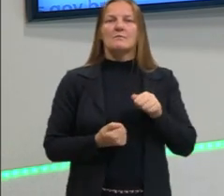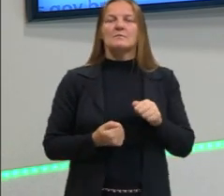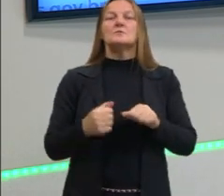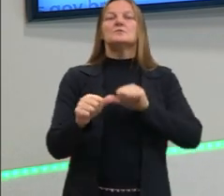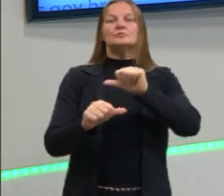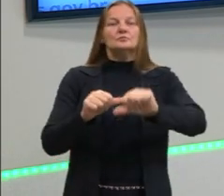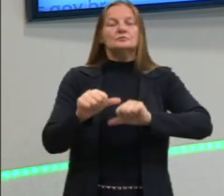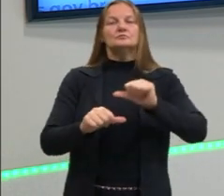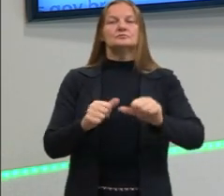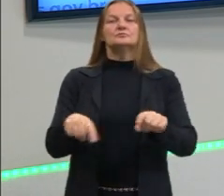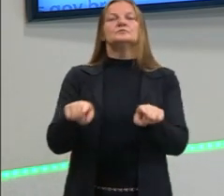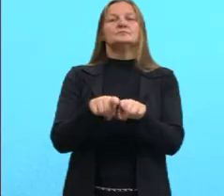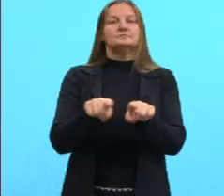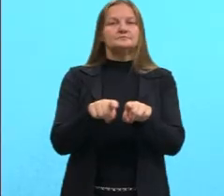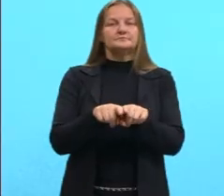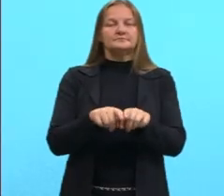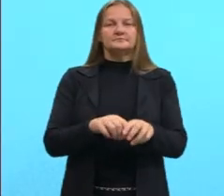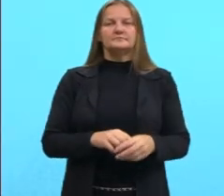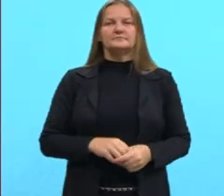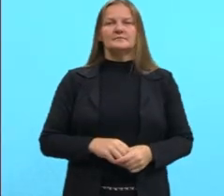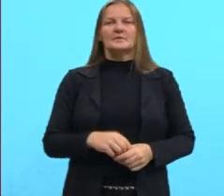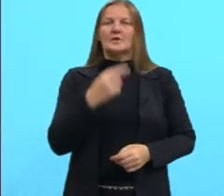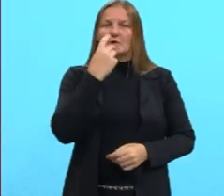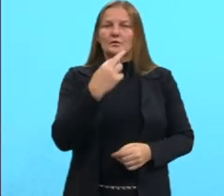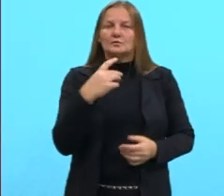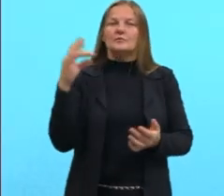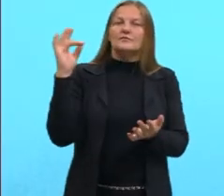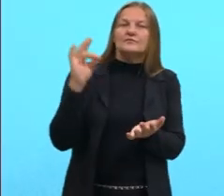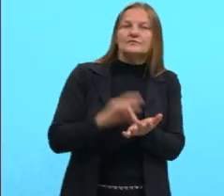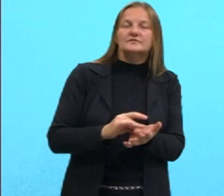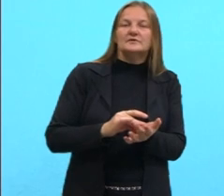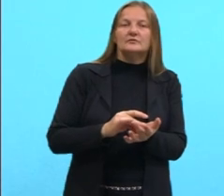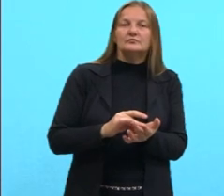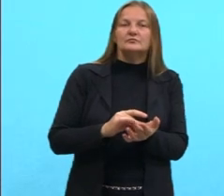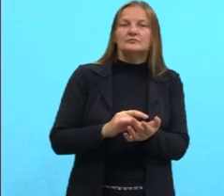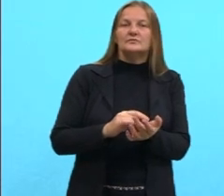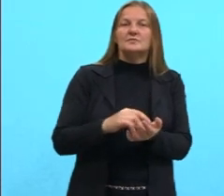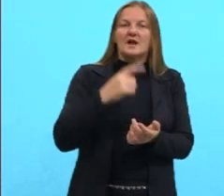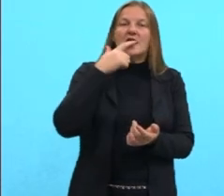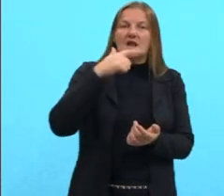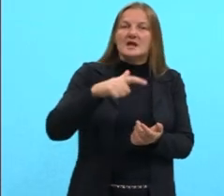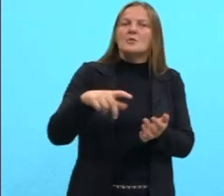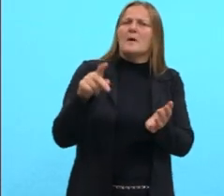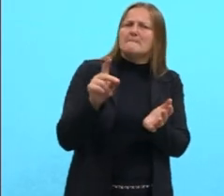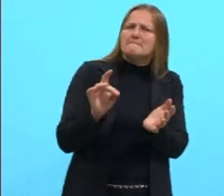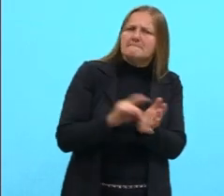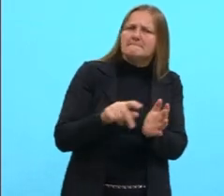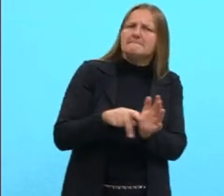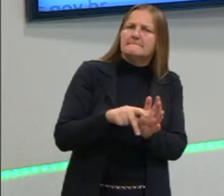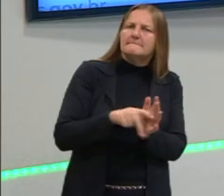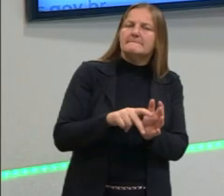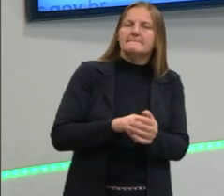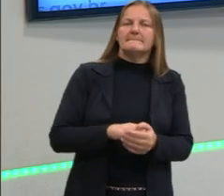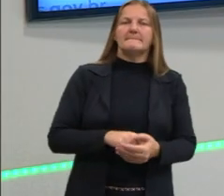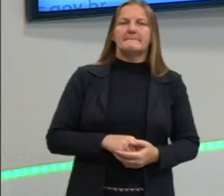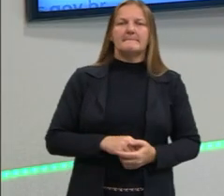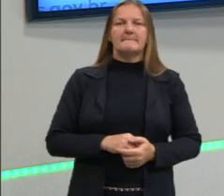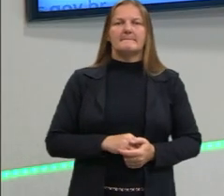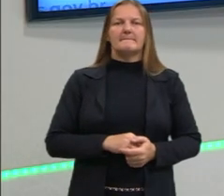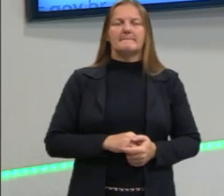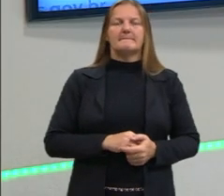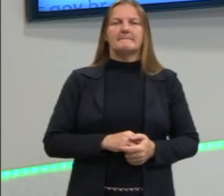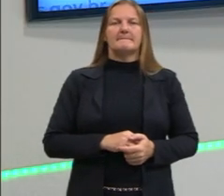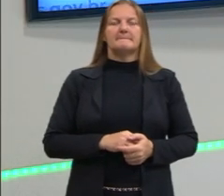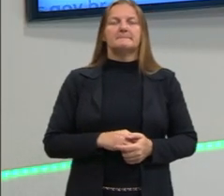também idioma oficial desses países. Lembrando, gente, que esses países,